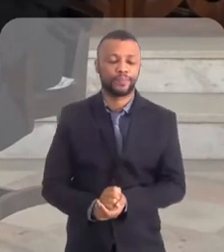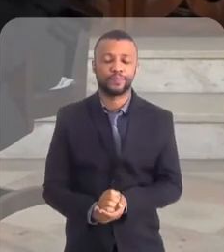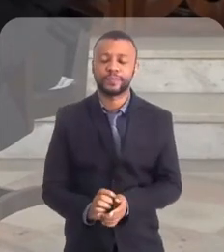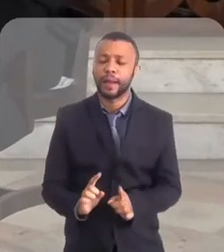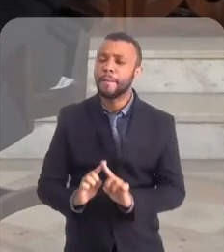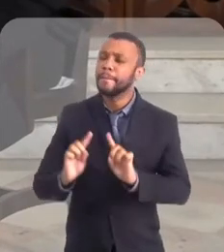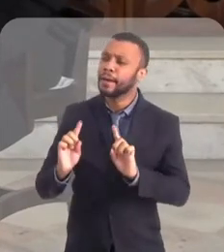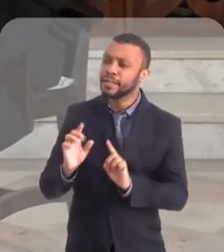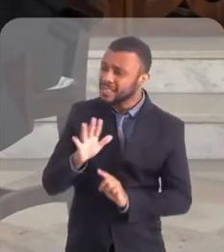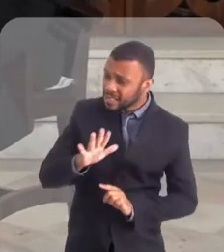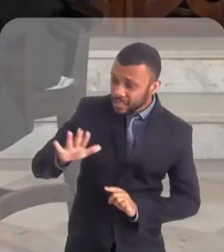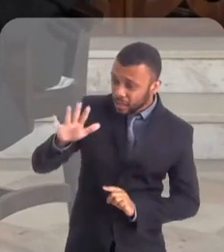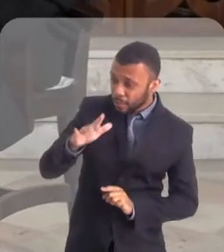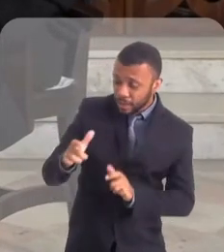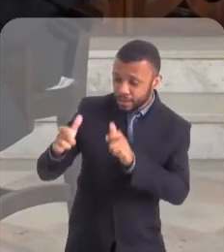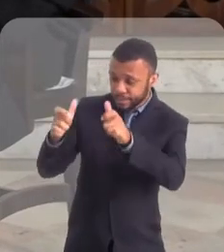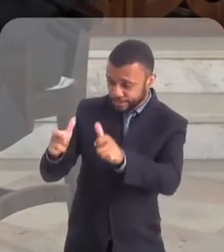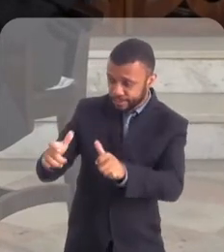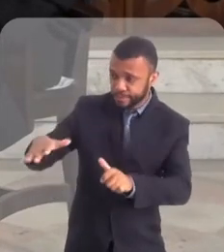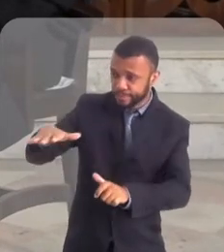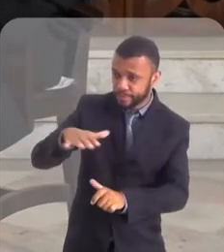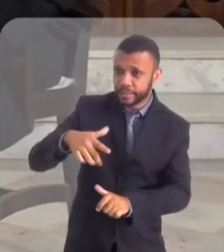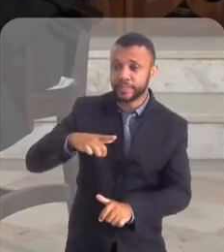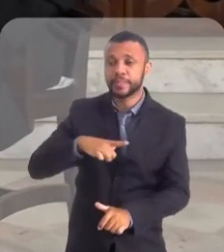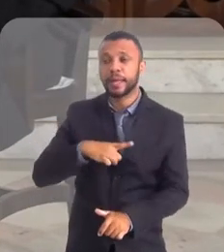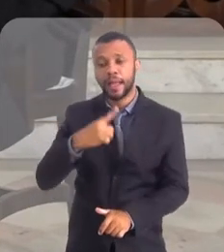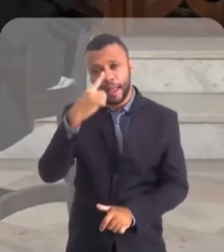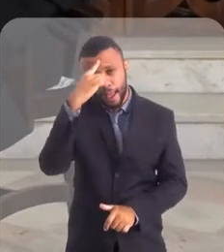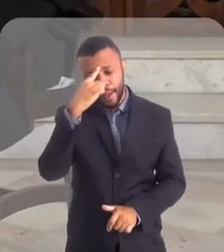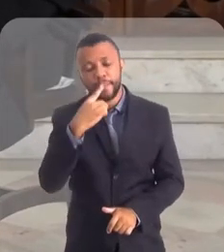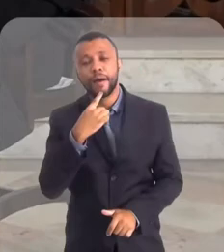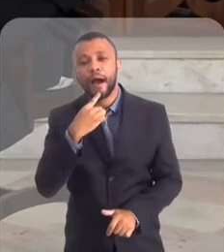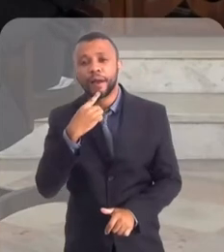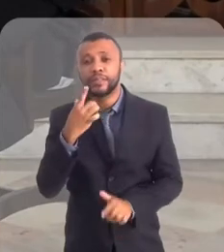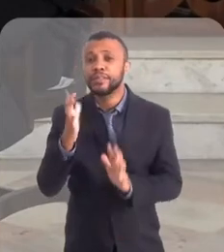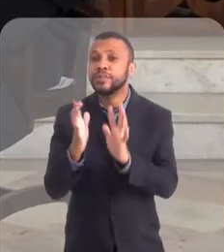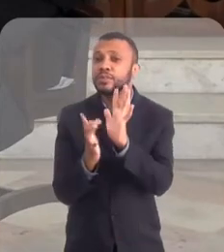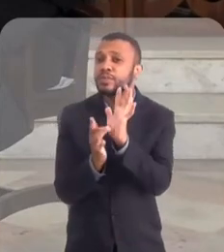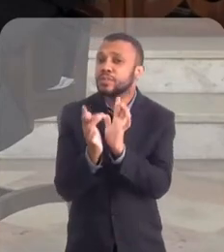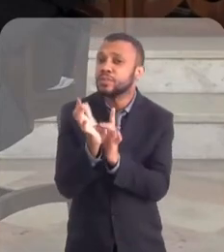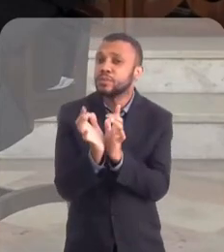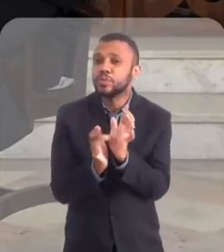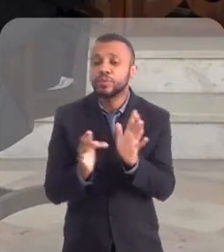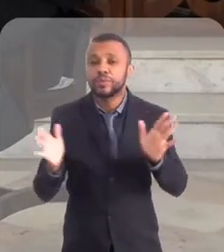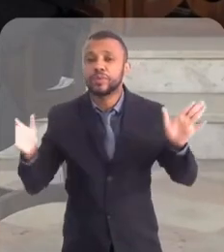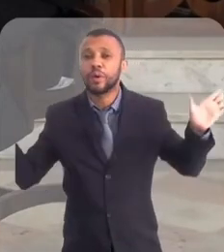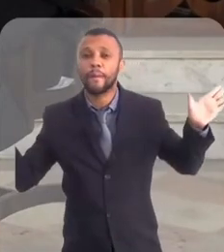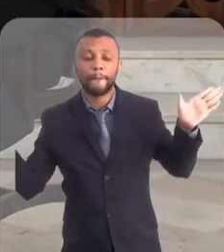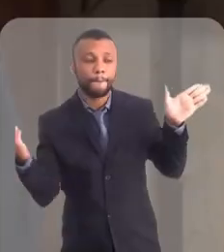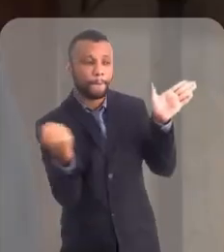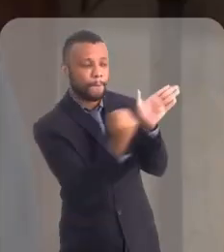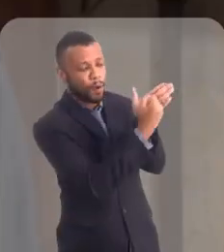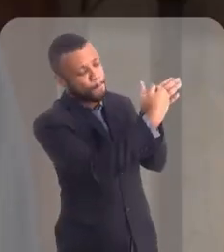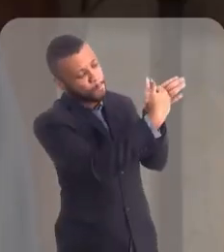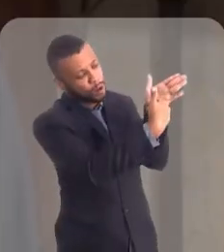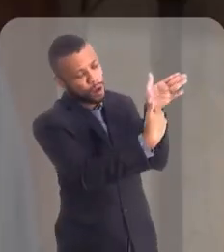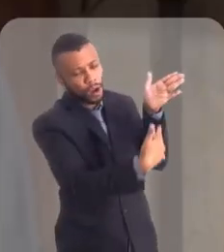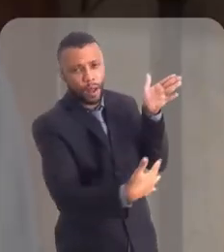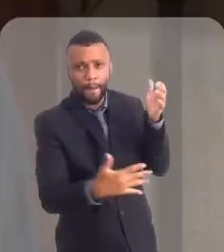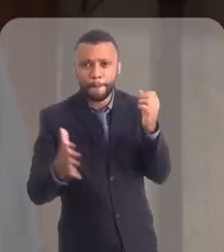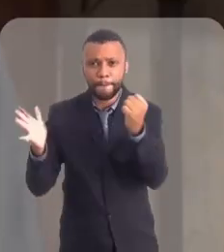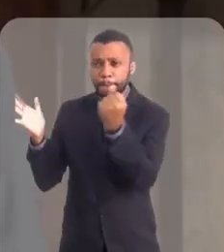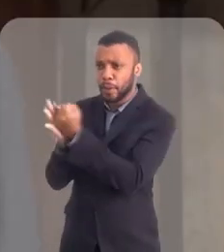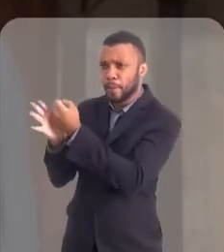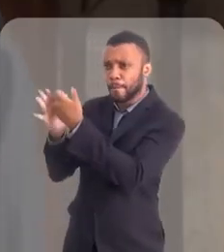geralmente na igreja católica, tem a imagem do Cristo crucificado. Sim. Vocês